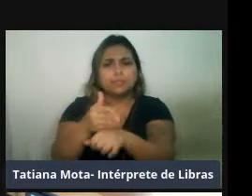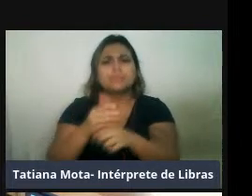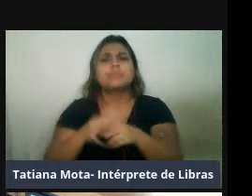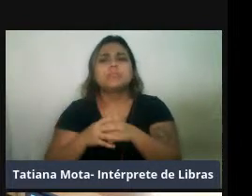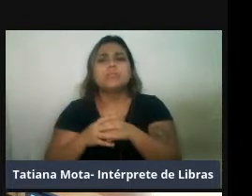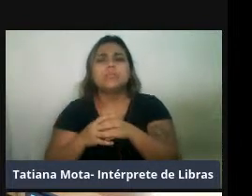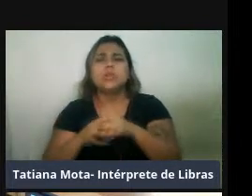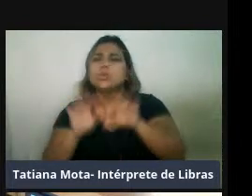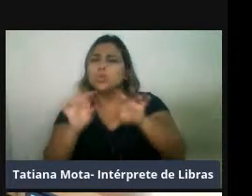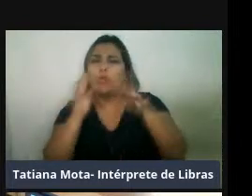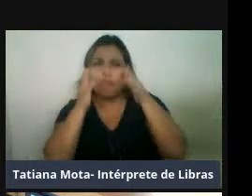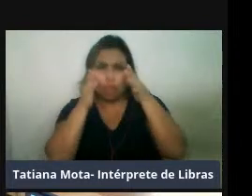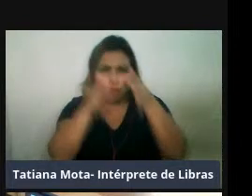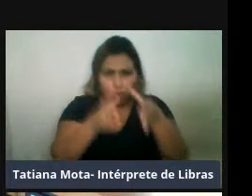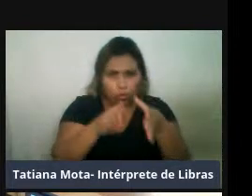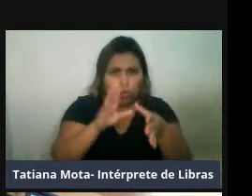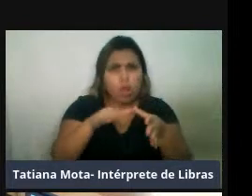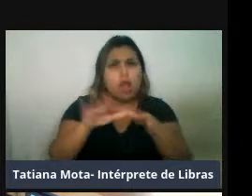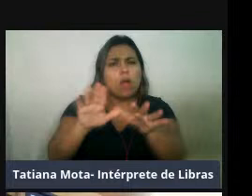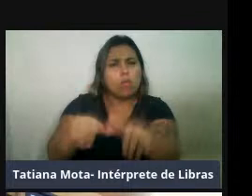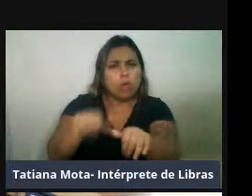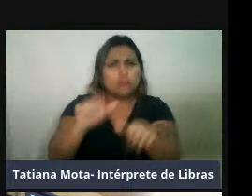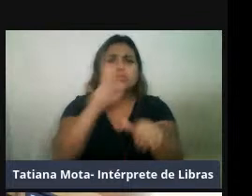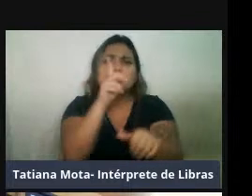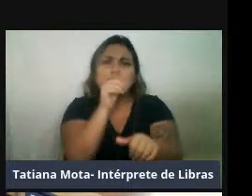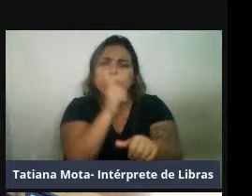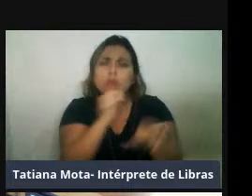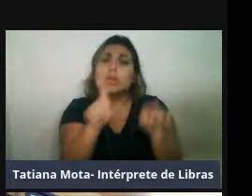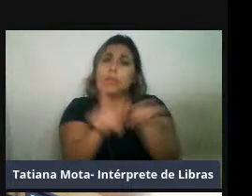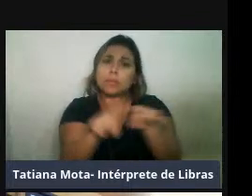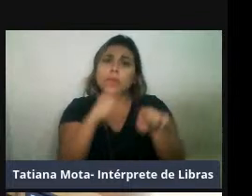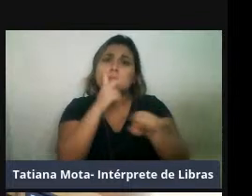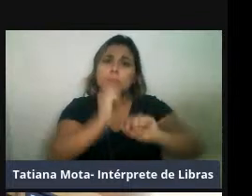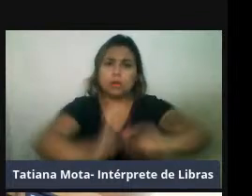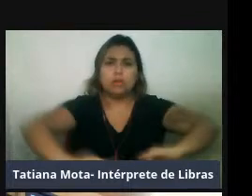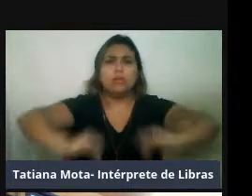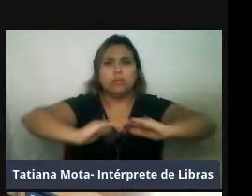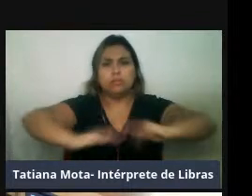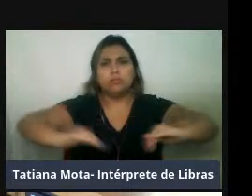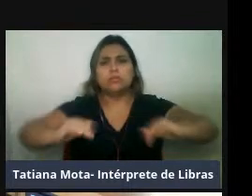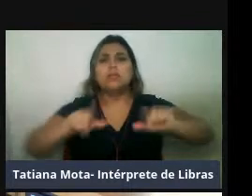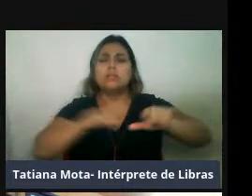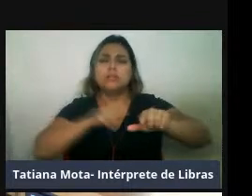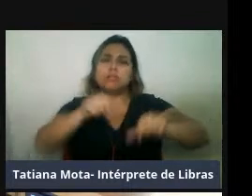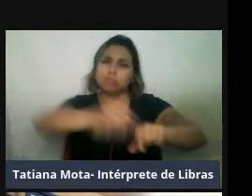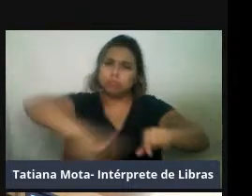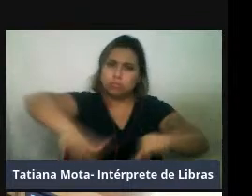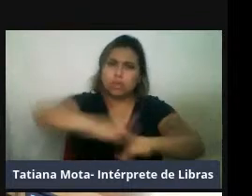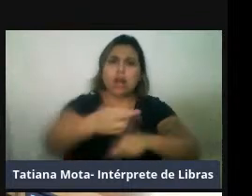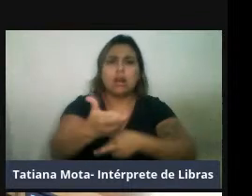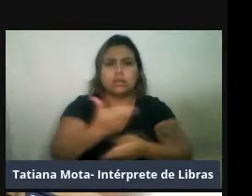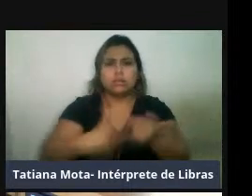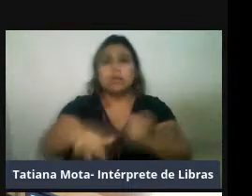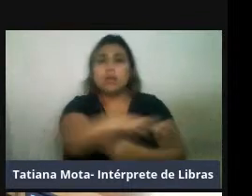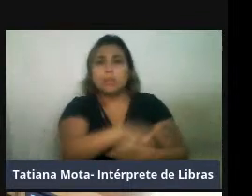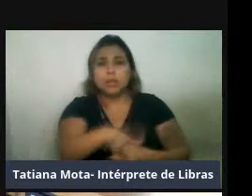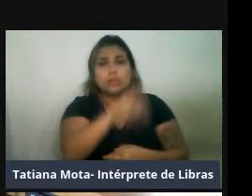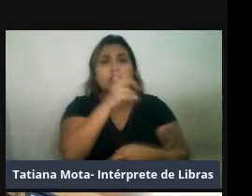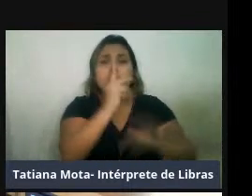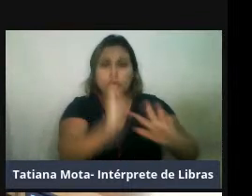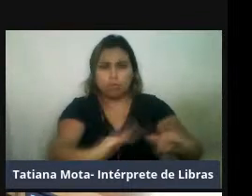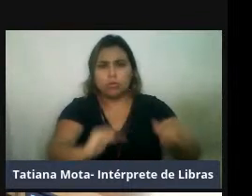apenas marinhos, mas que tem essa forte relação, então, com os ambientes aquáticos. Então, a gente tem aqui uma